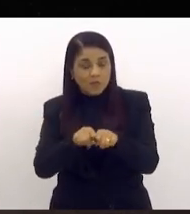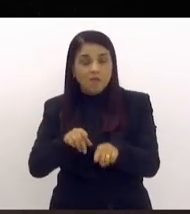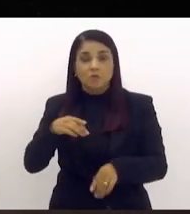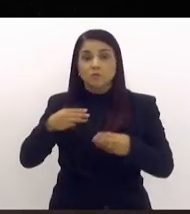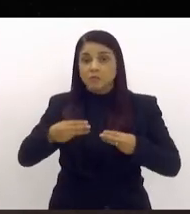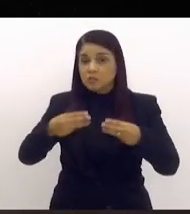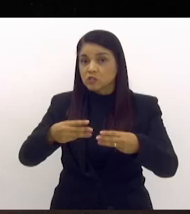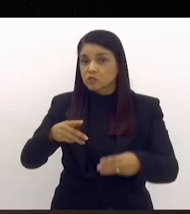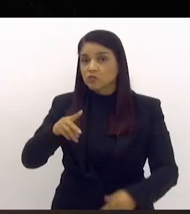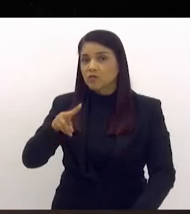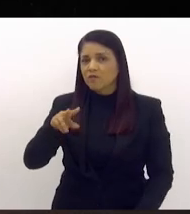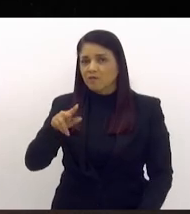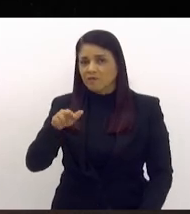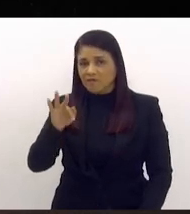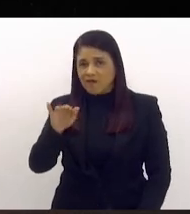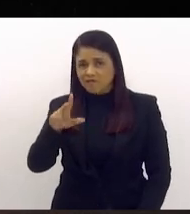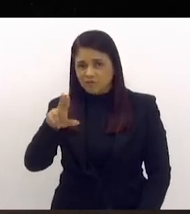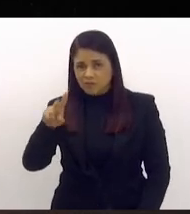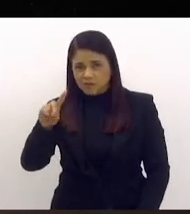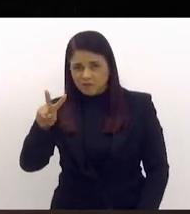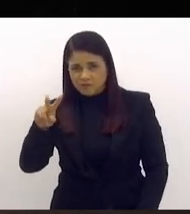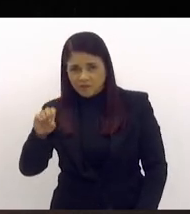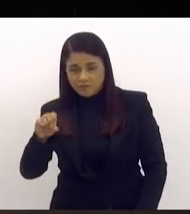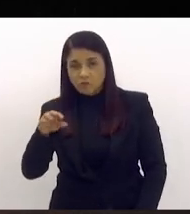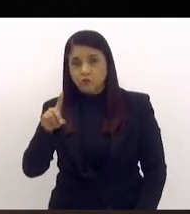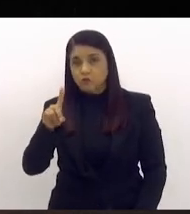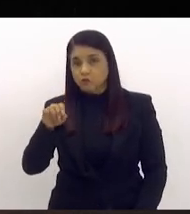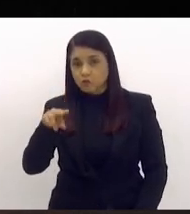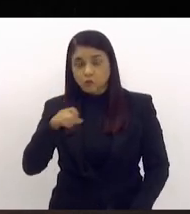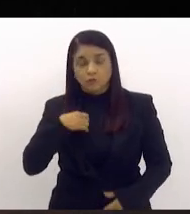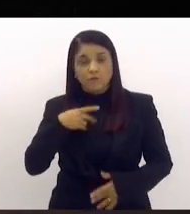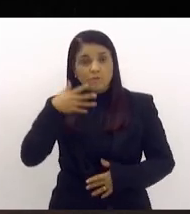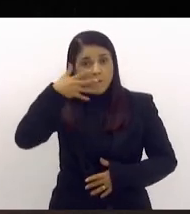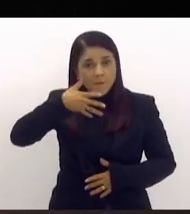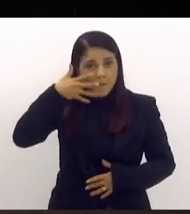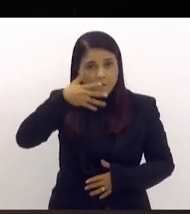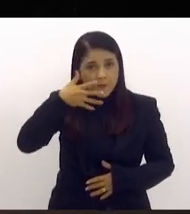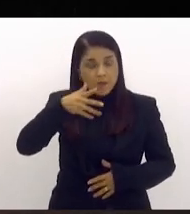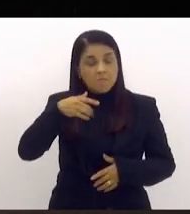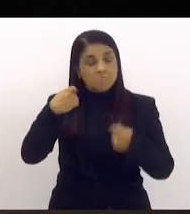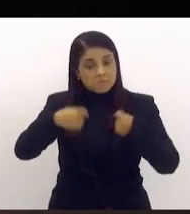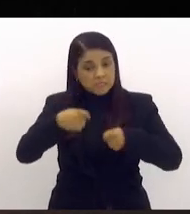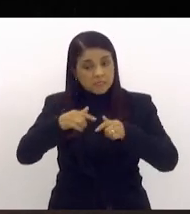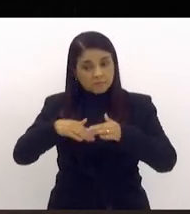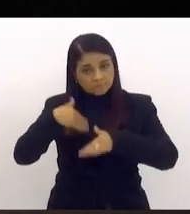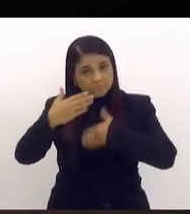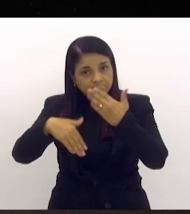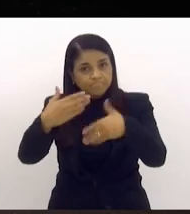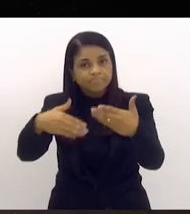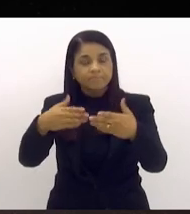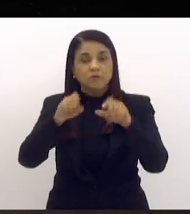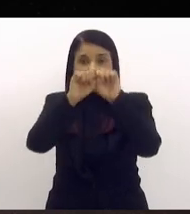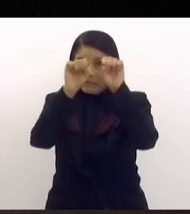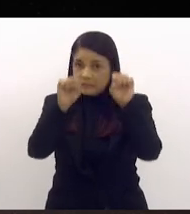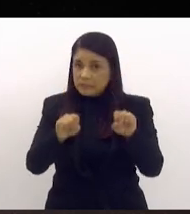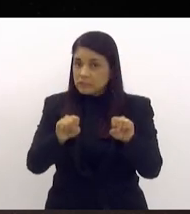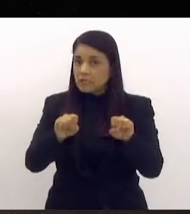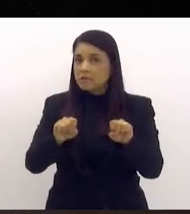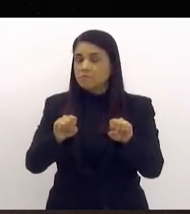de maneira categórica que nós precisamos avançar na consolidação do sistema